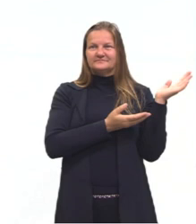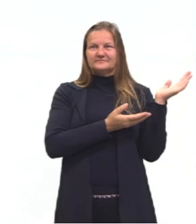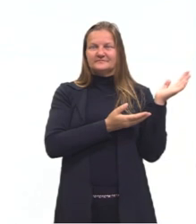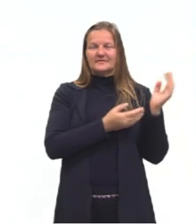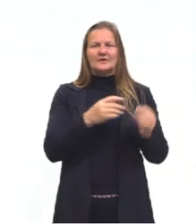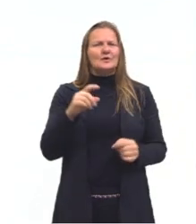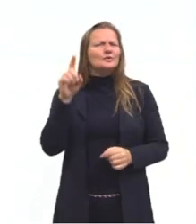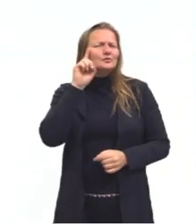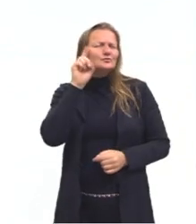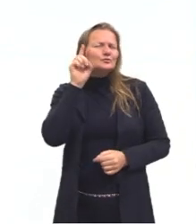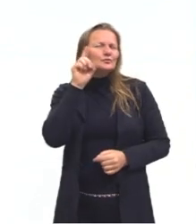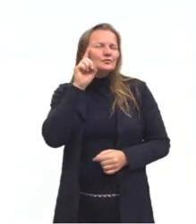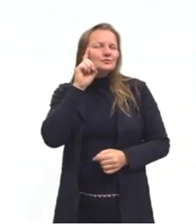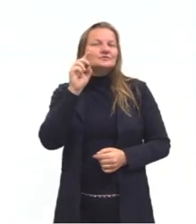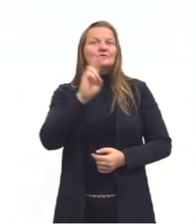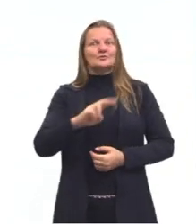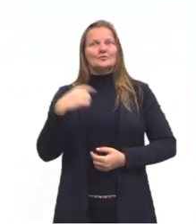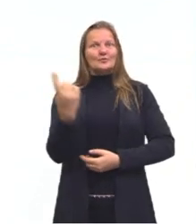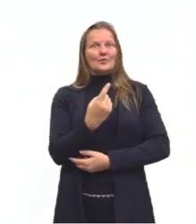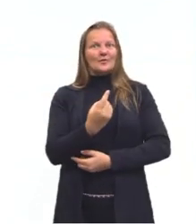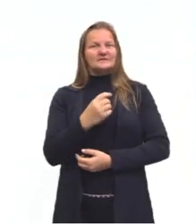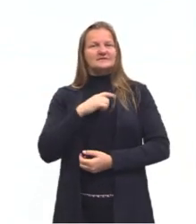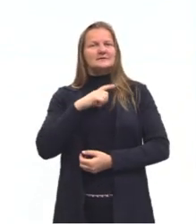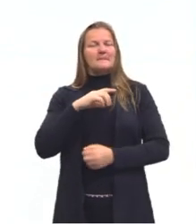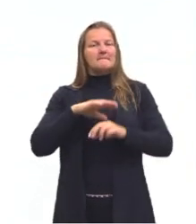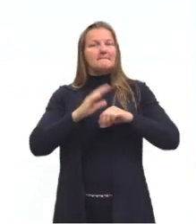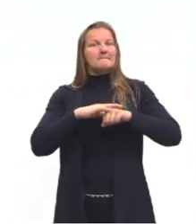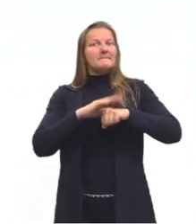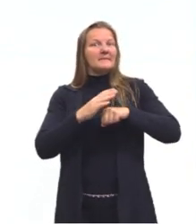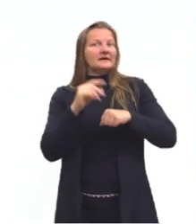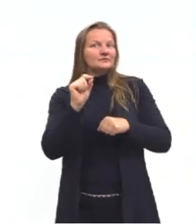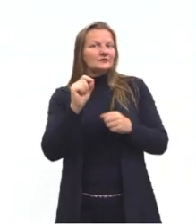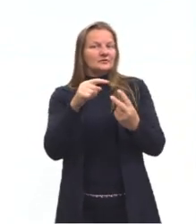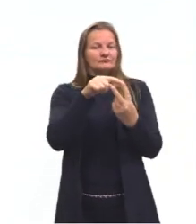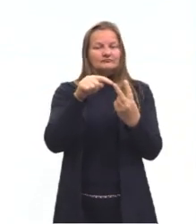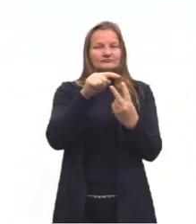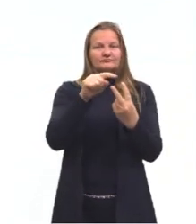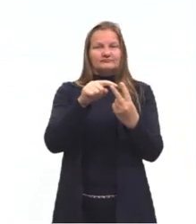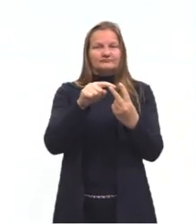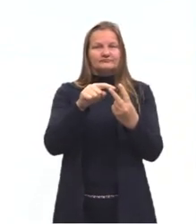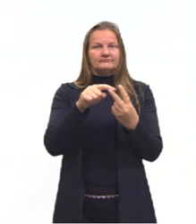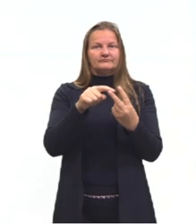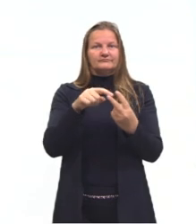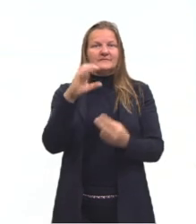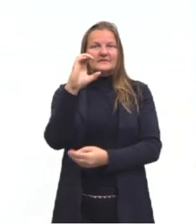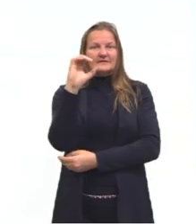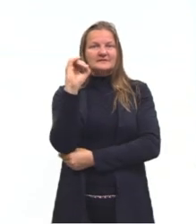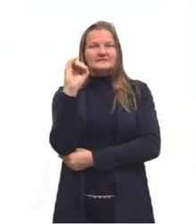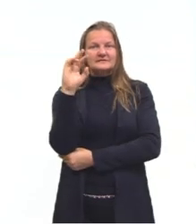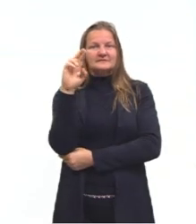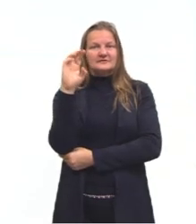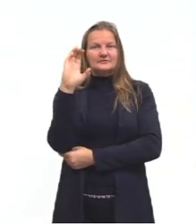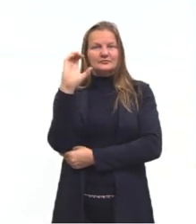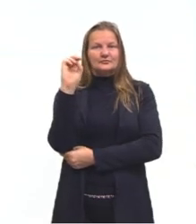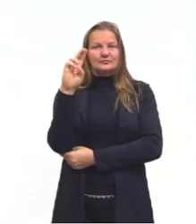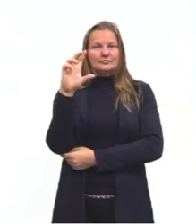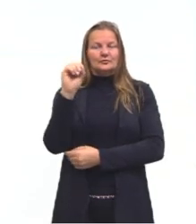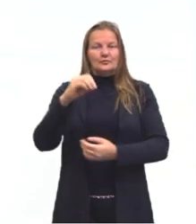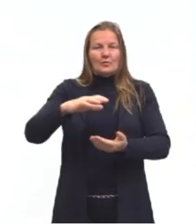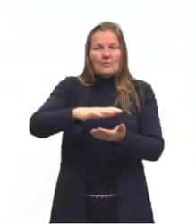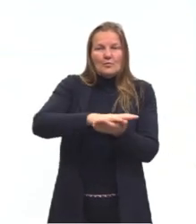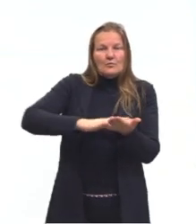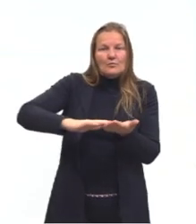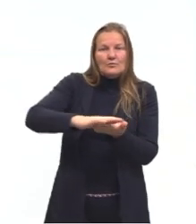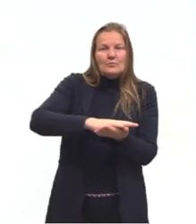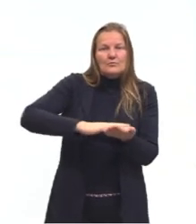cotidiano, muitas vezes ouvimos falar mais de círculo do que de circunferência. O círculo é a região do